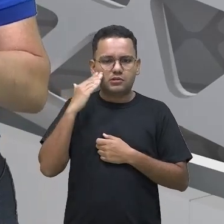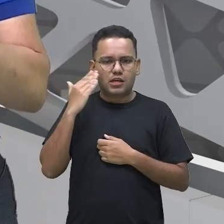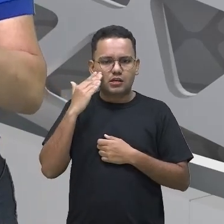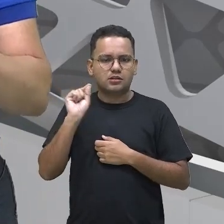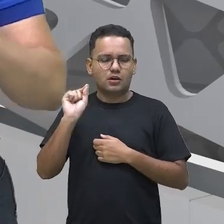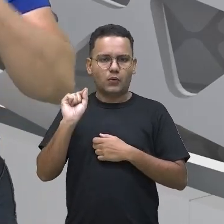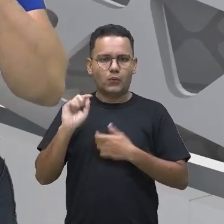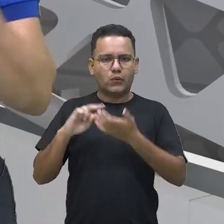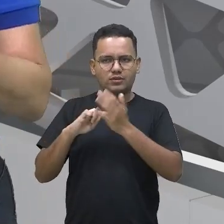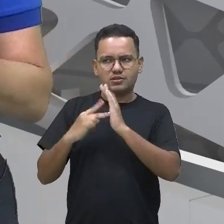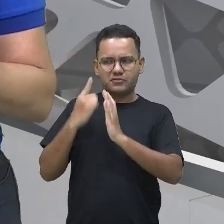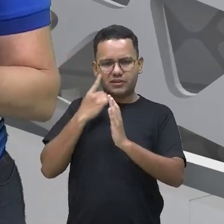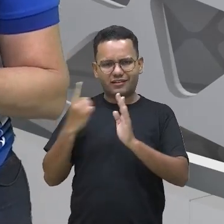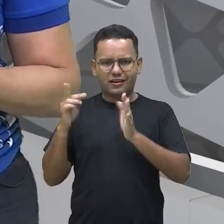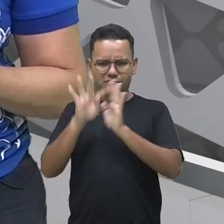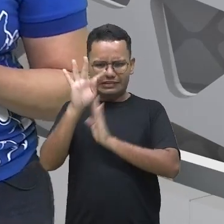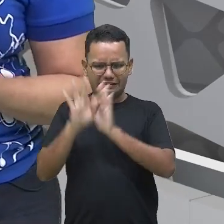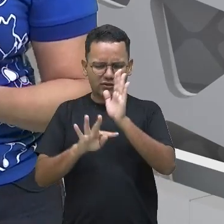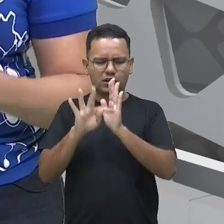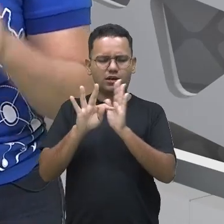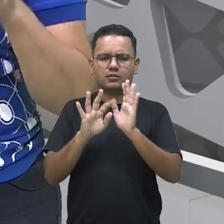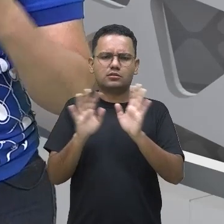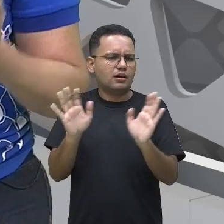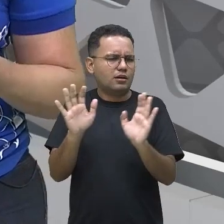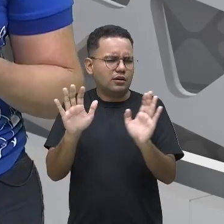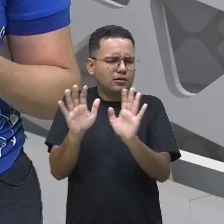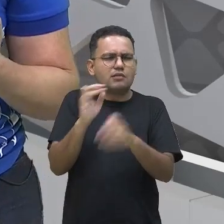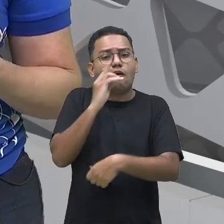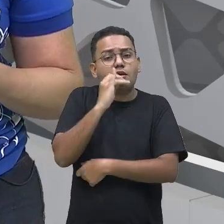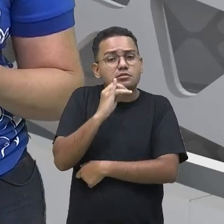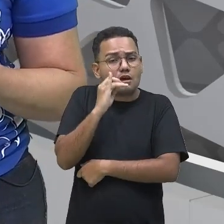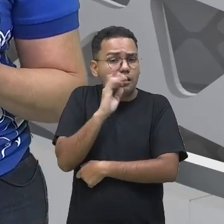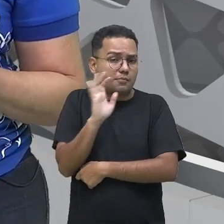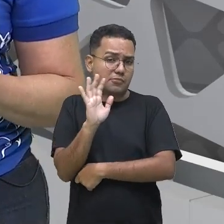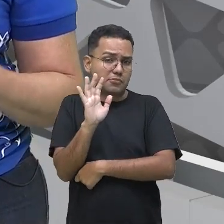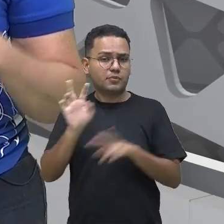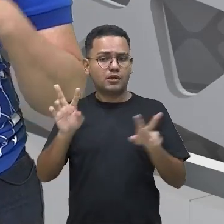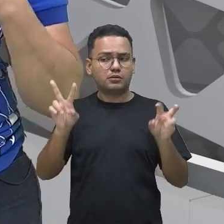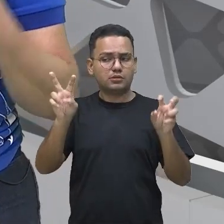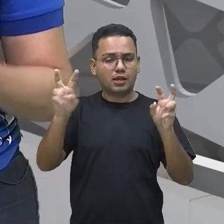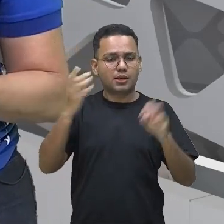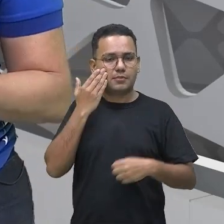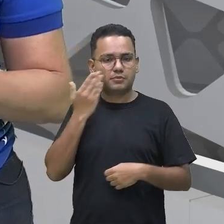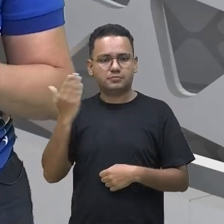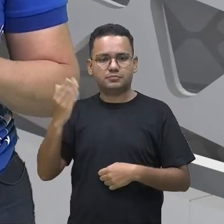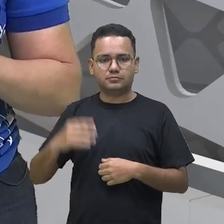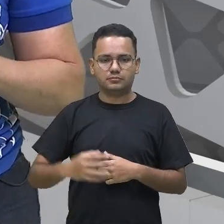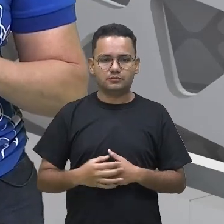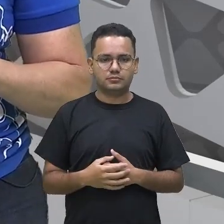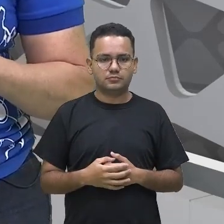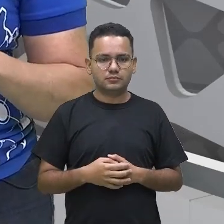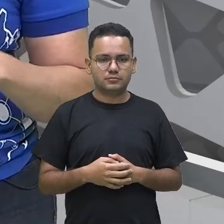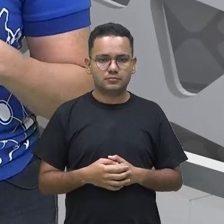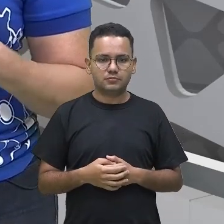infográfico aí, a gente só está apresentando o título, o título no caso aí, Realizações